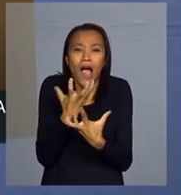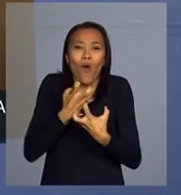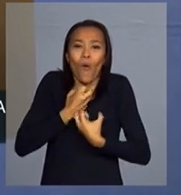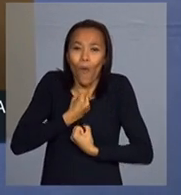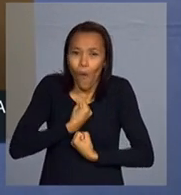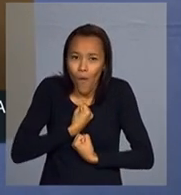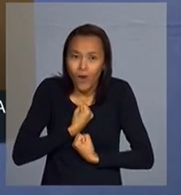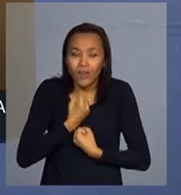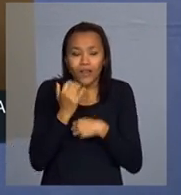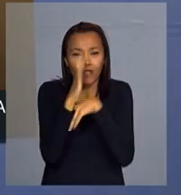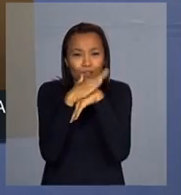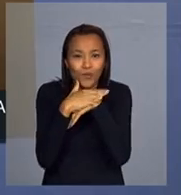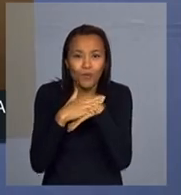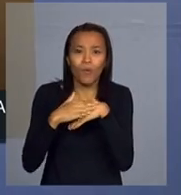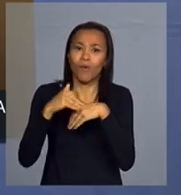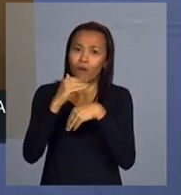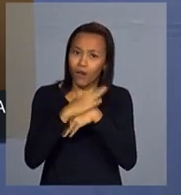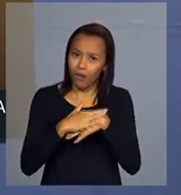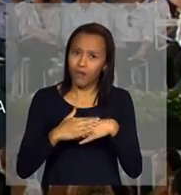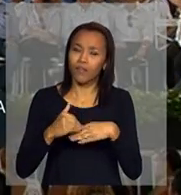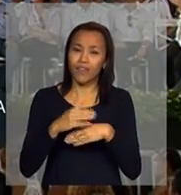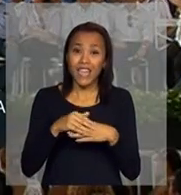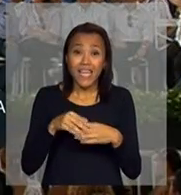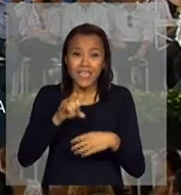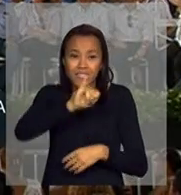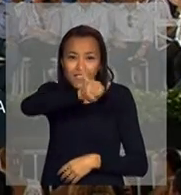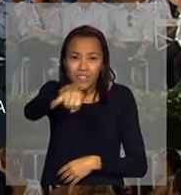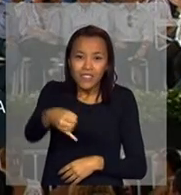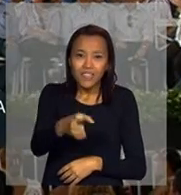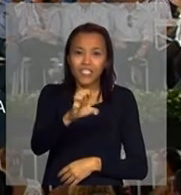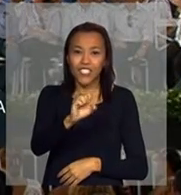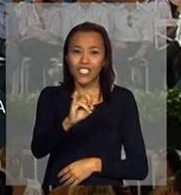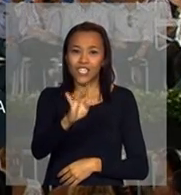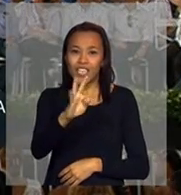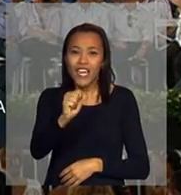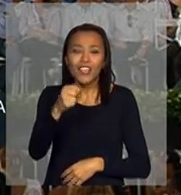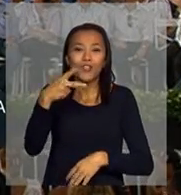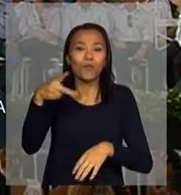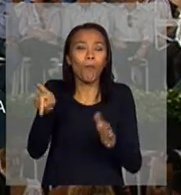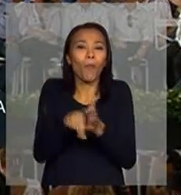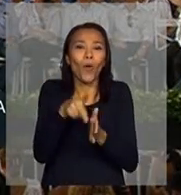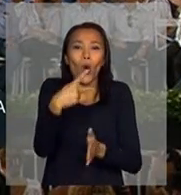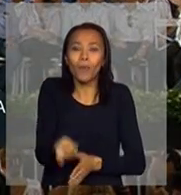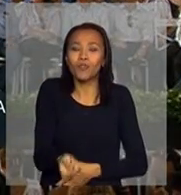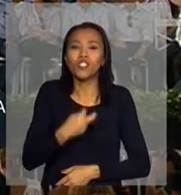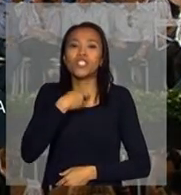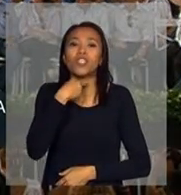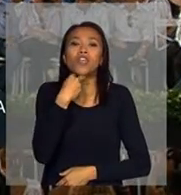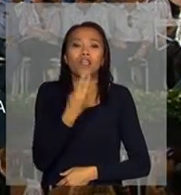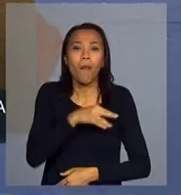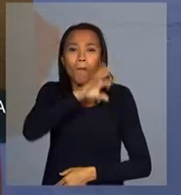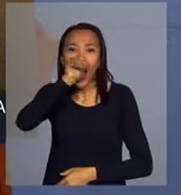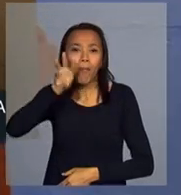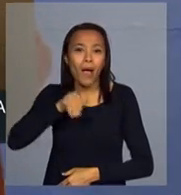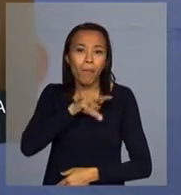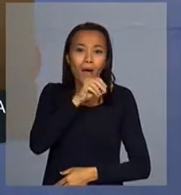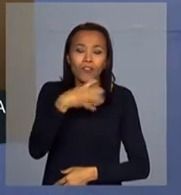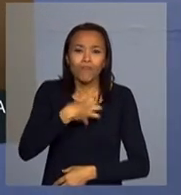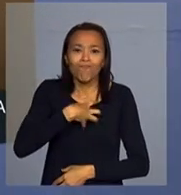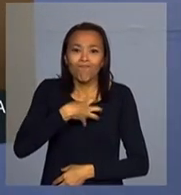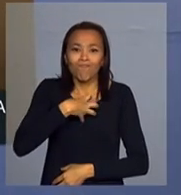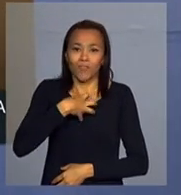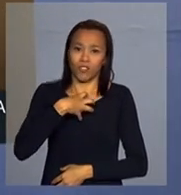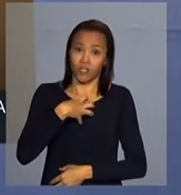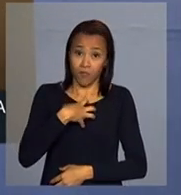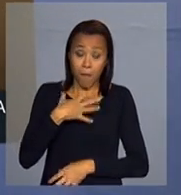é suave. Esse jeito de falar de vocês que envolve a gente, mas eu olho em cada um de